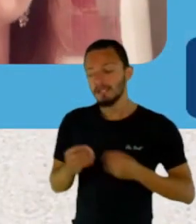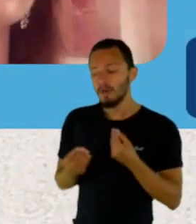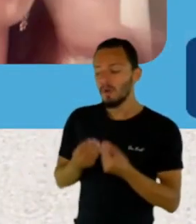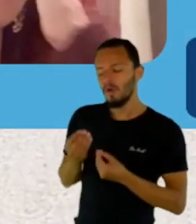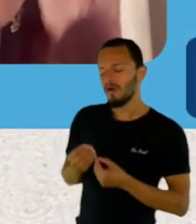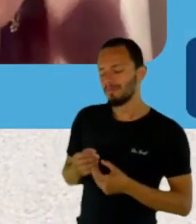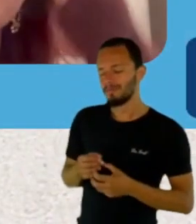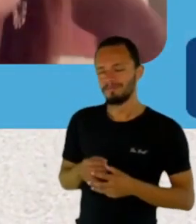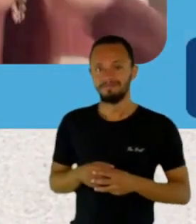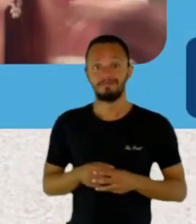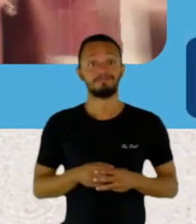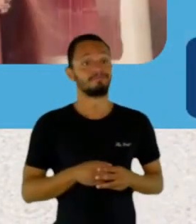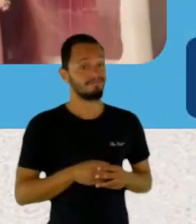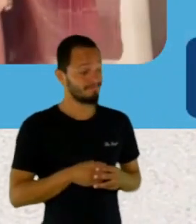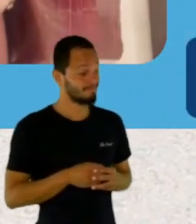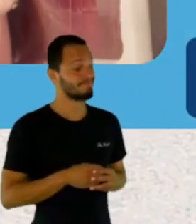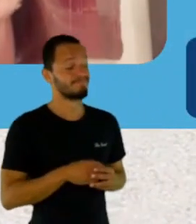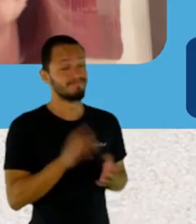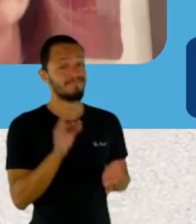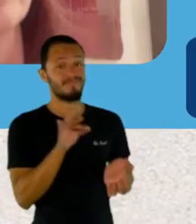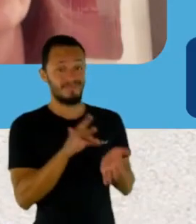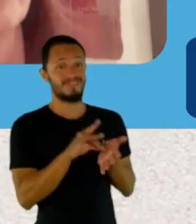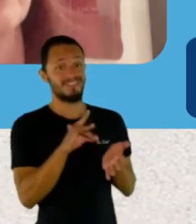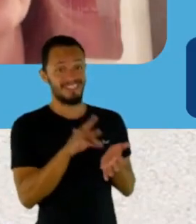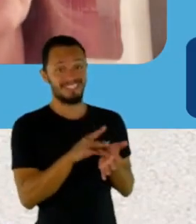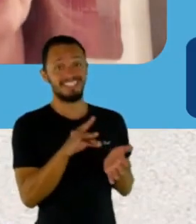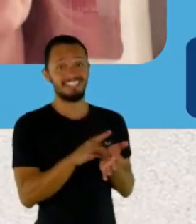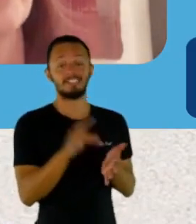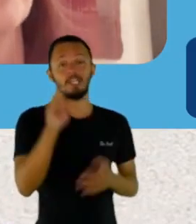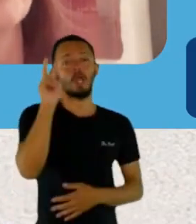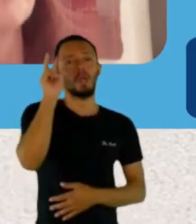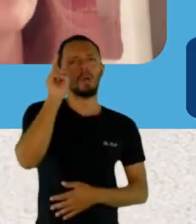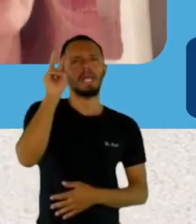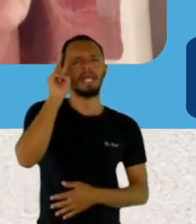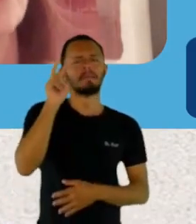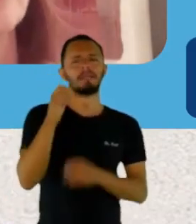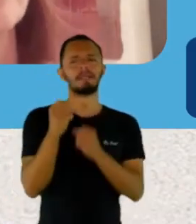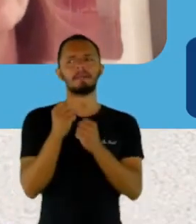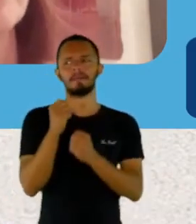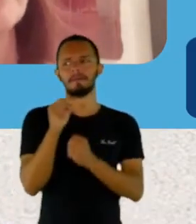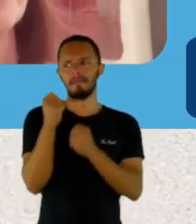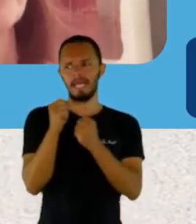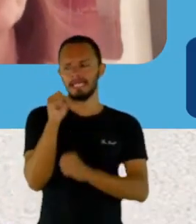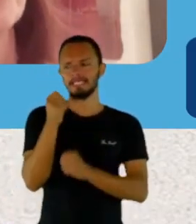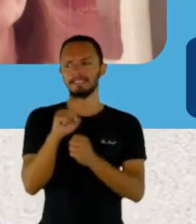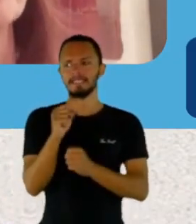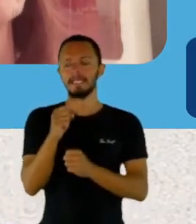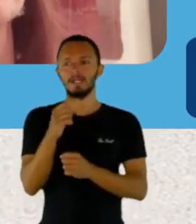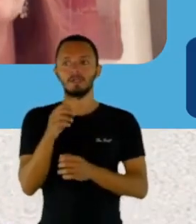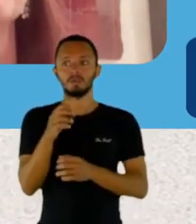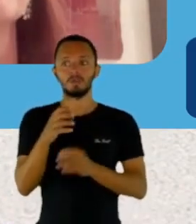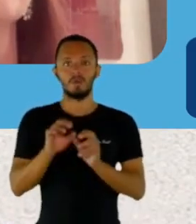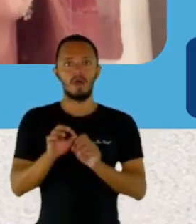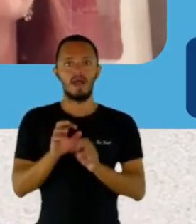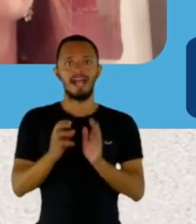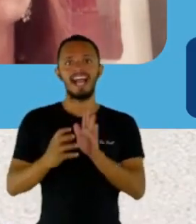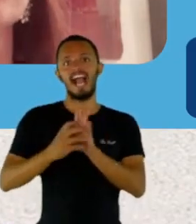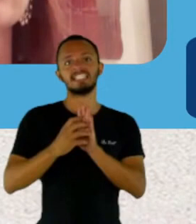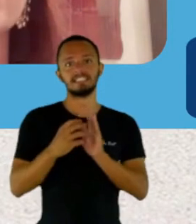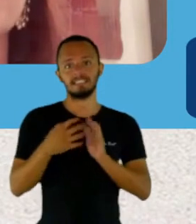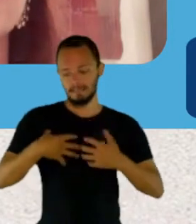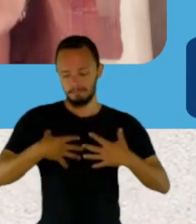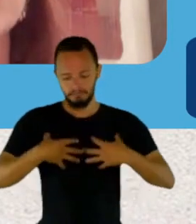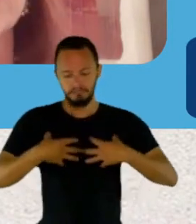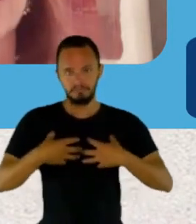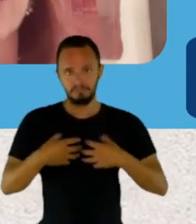eu estava... Eu participava da campanha de prevenção do câncer de mama. Eu não vou lembrar o nome da pessoa que falou isso. Ela falou assim,